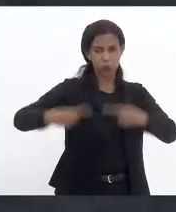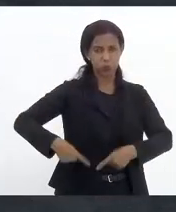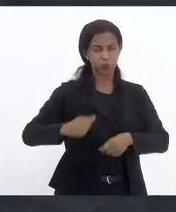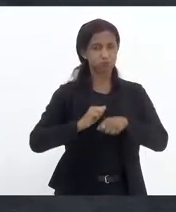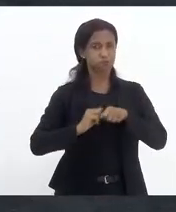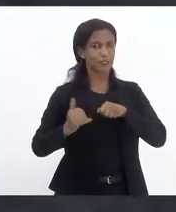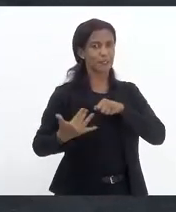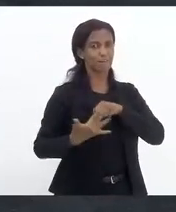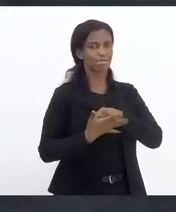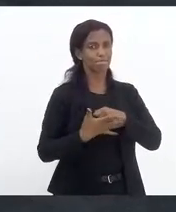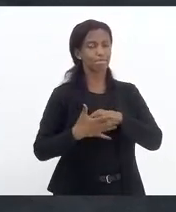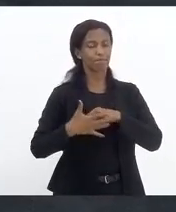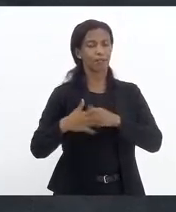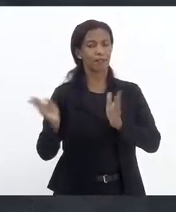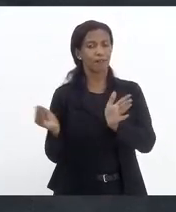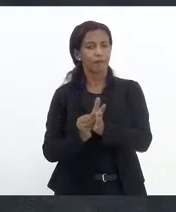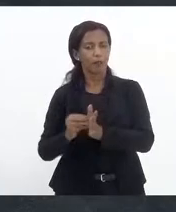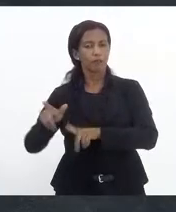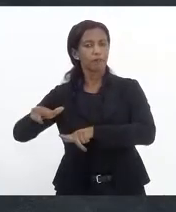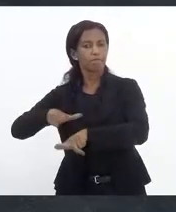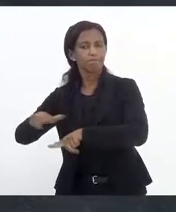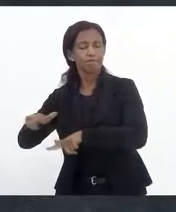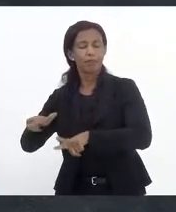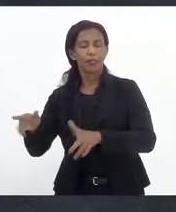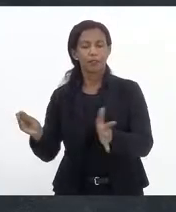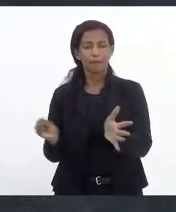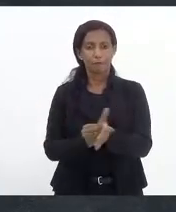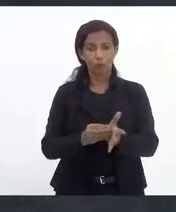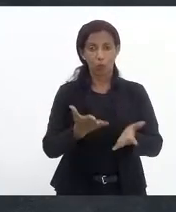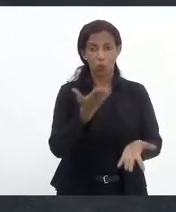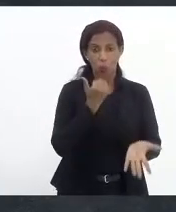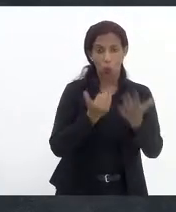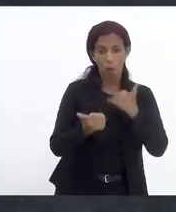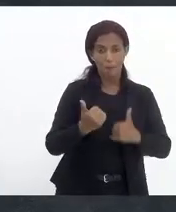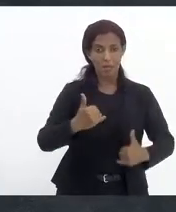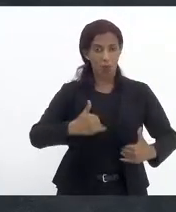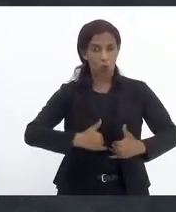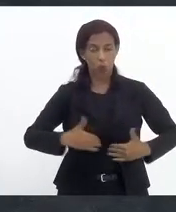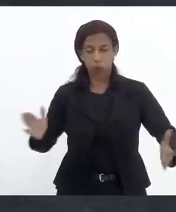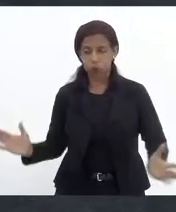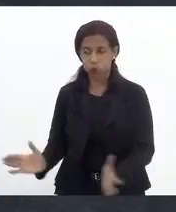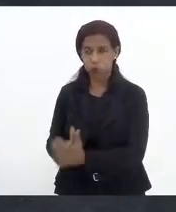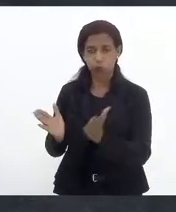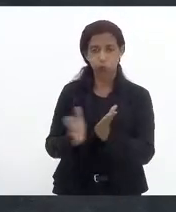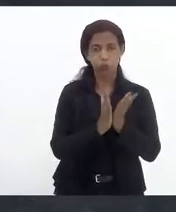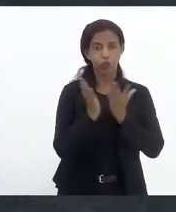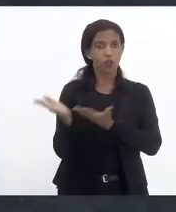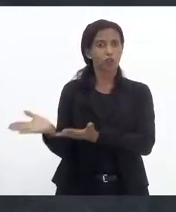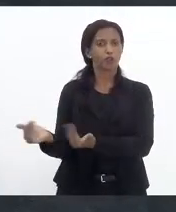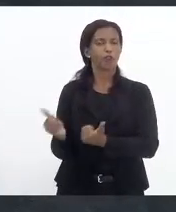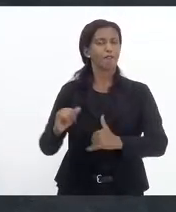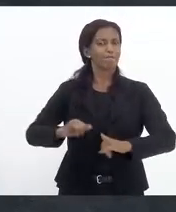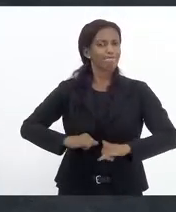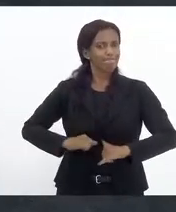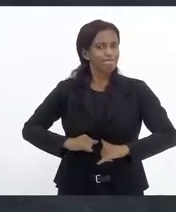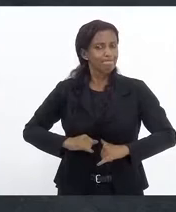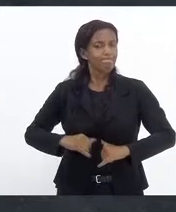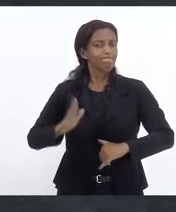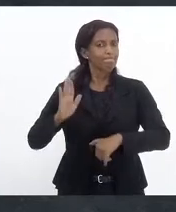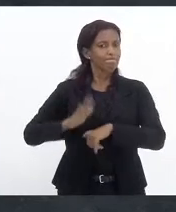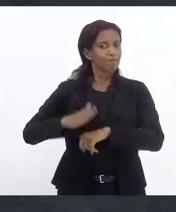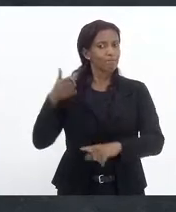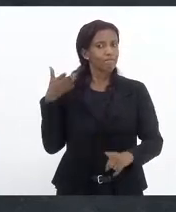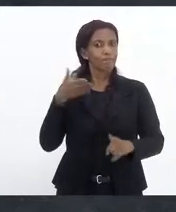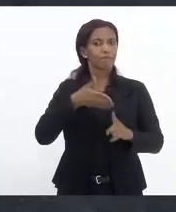Covid-19, pelo desemprego, pela fome, pela miserabilidade, a nossa juventude tem sofrido mais